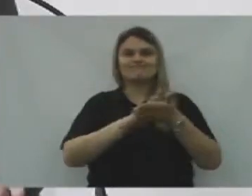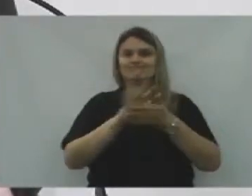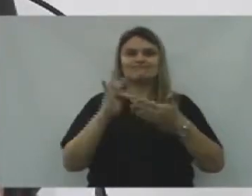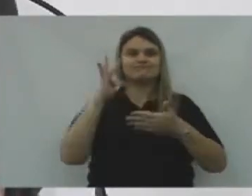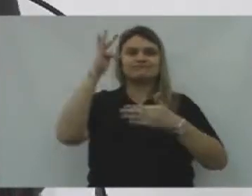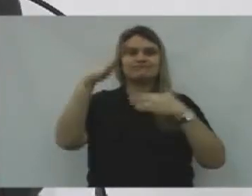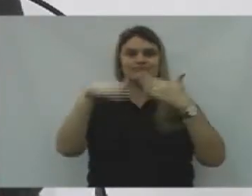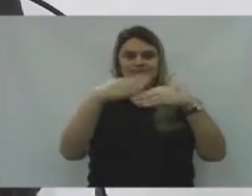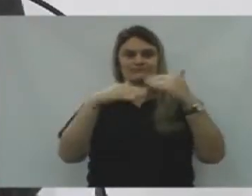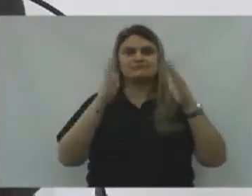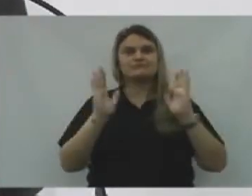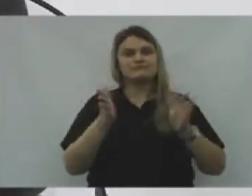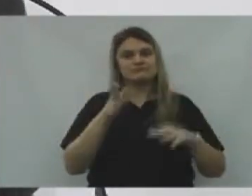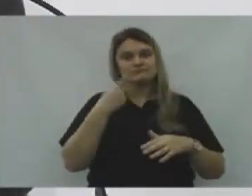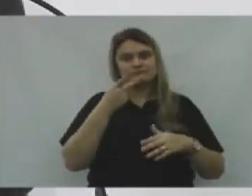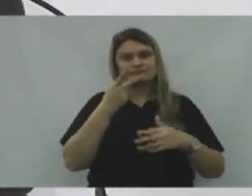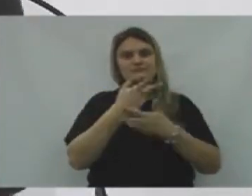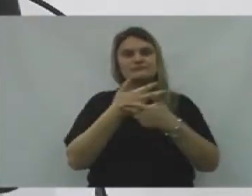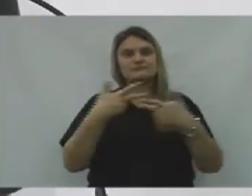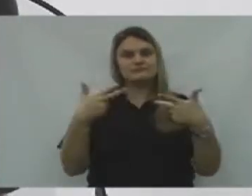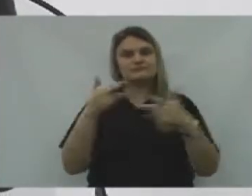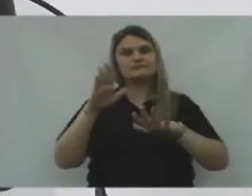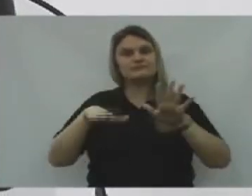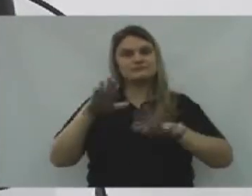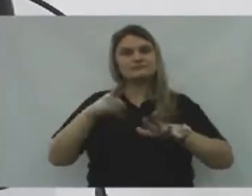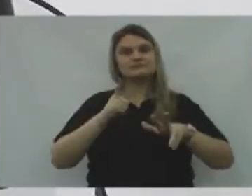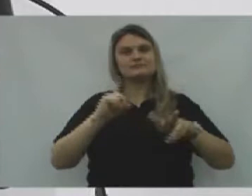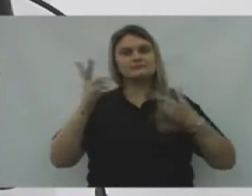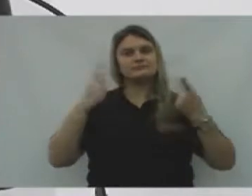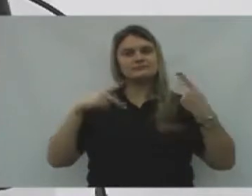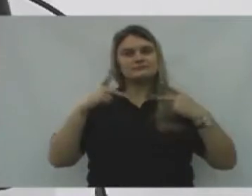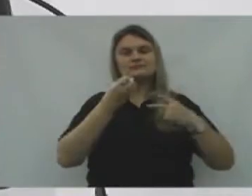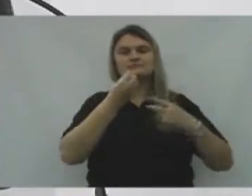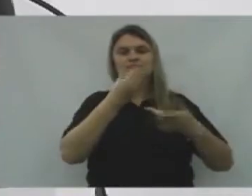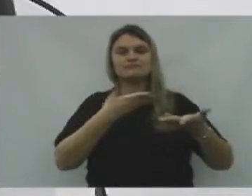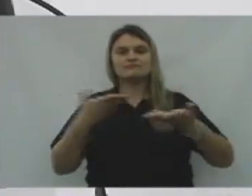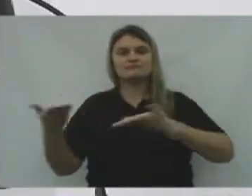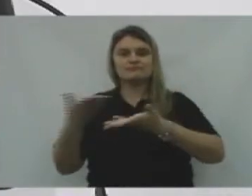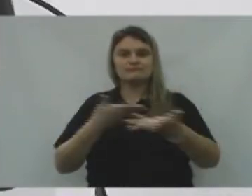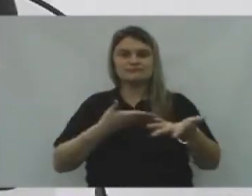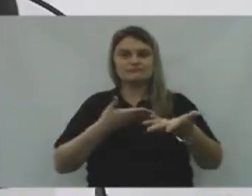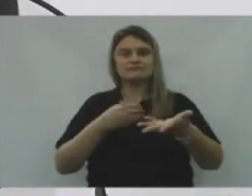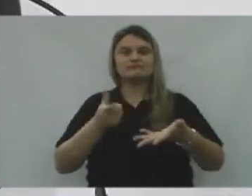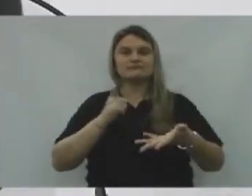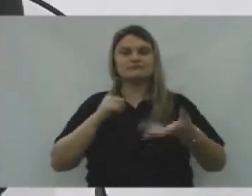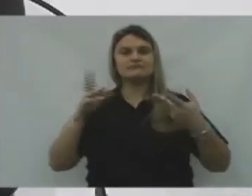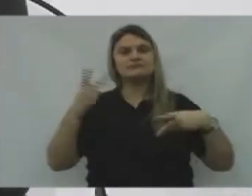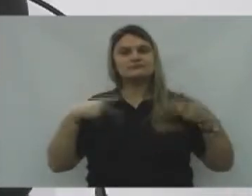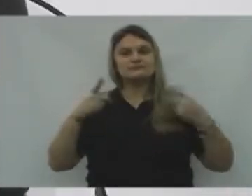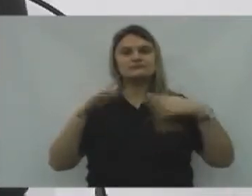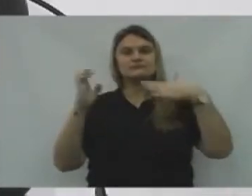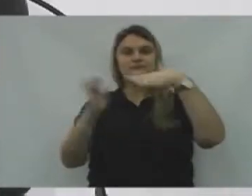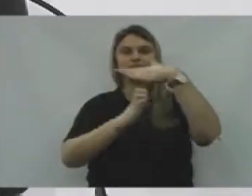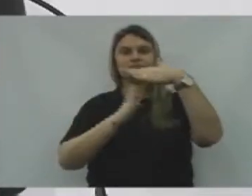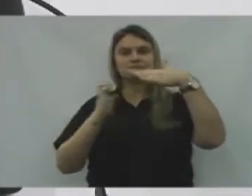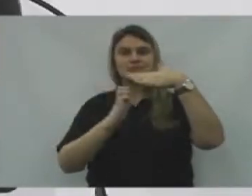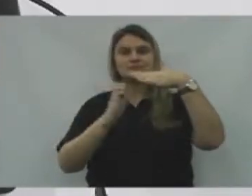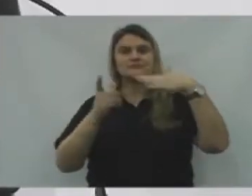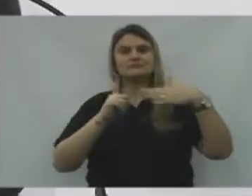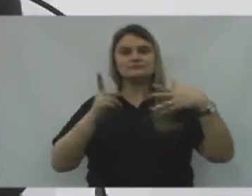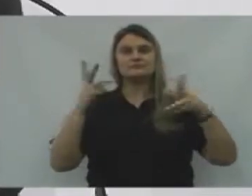frente. Eu já falei algumas vezes, Existe política de boa vizinhança, Existe política empresarial,